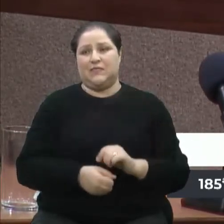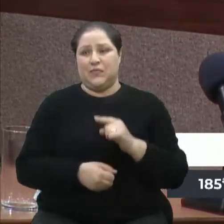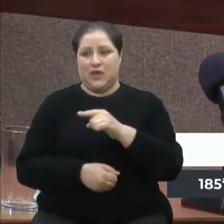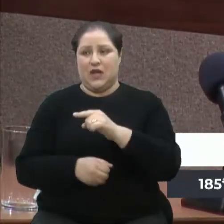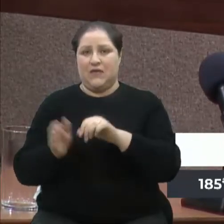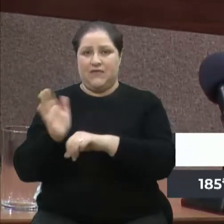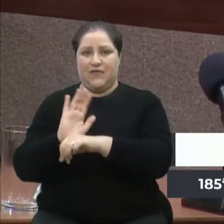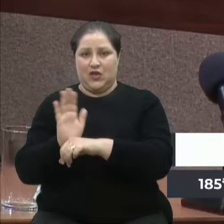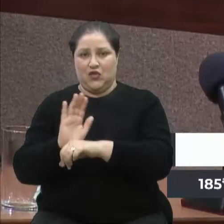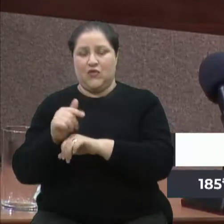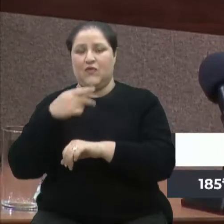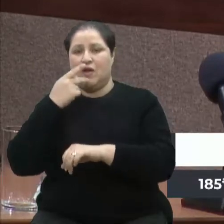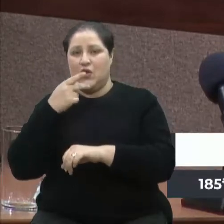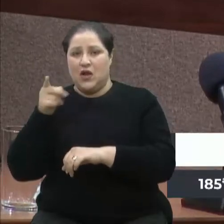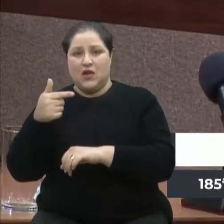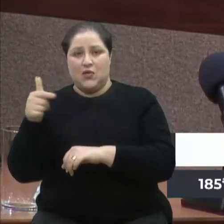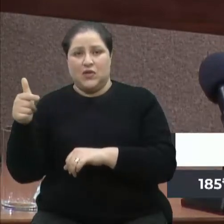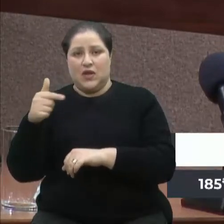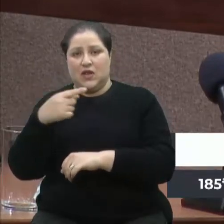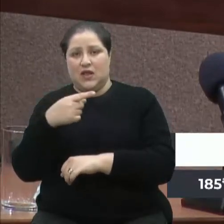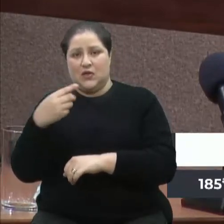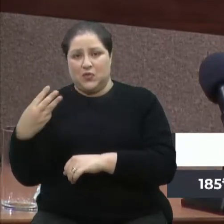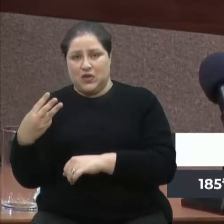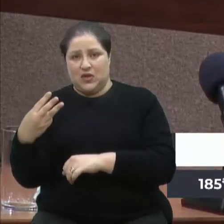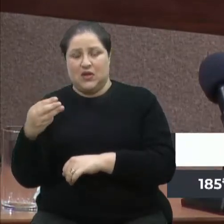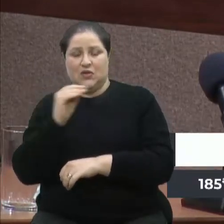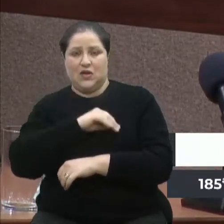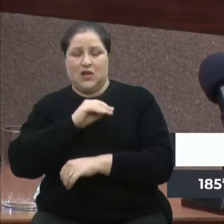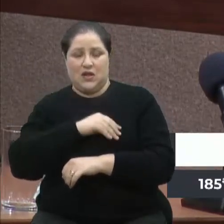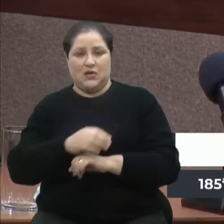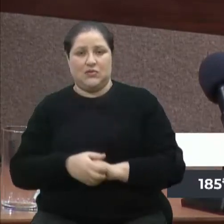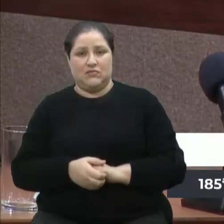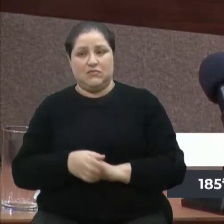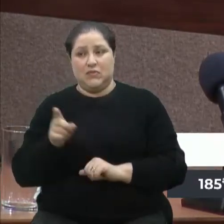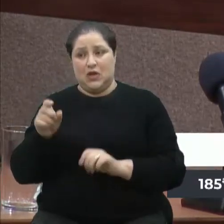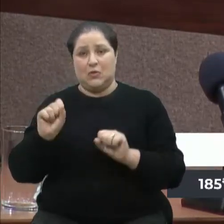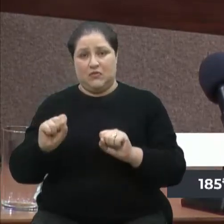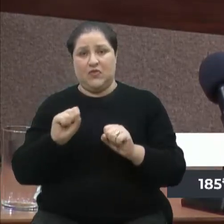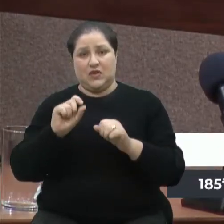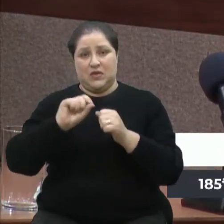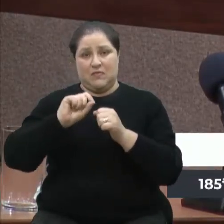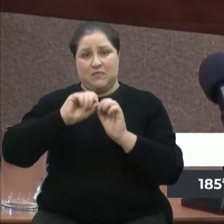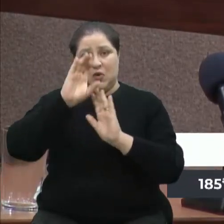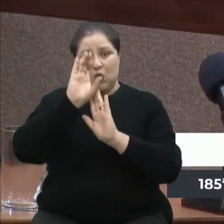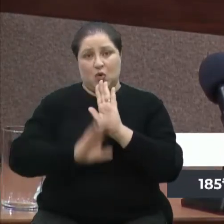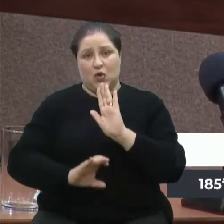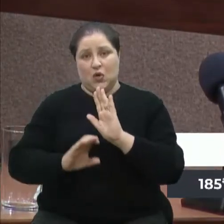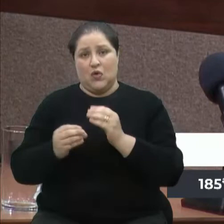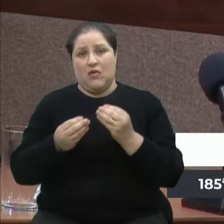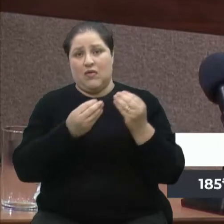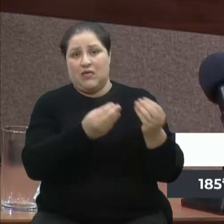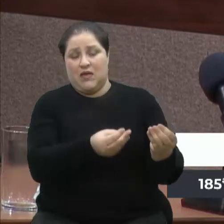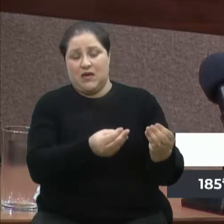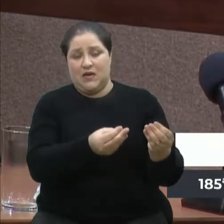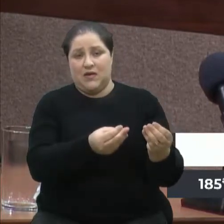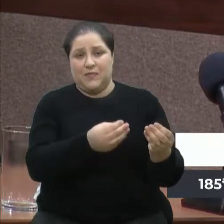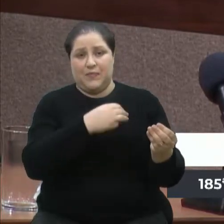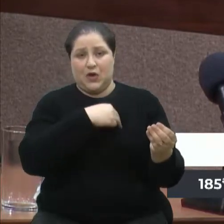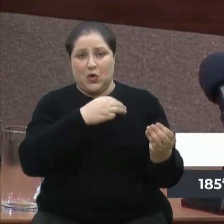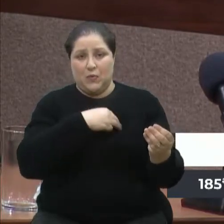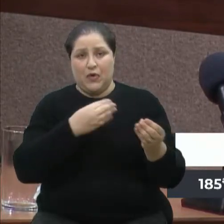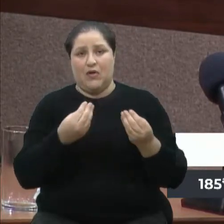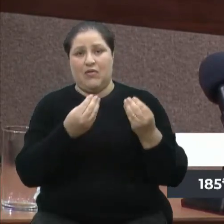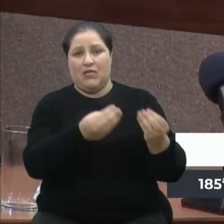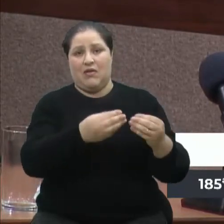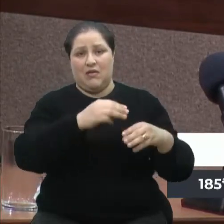que faça um currículo, que vá na Randon, na Marco Polo e entrega que ele vai ter o décimo terceiro, se esse é o problema. Tem que parar de